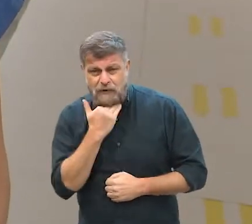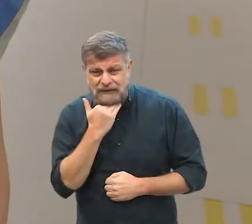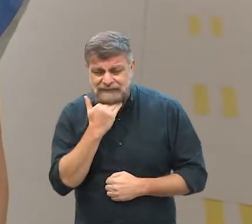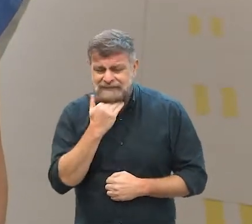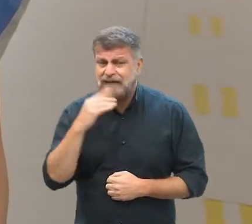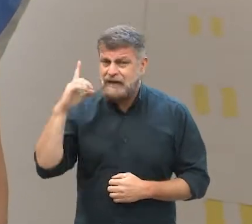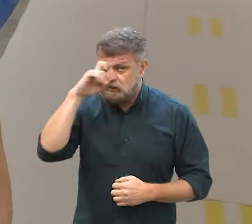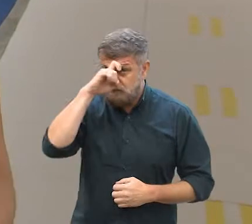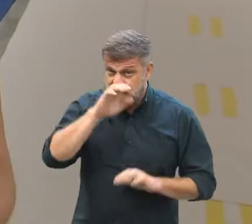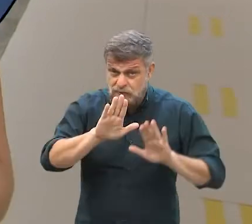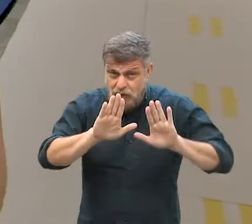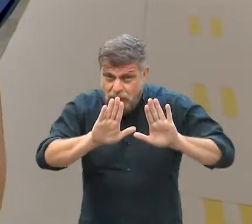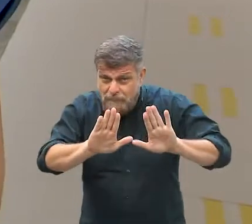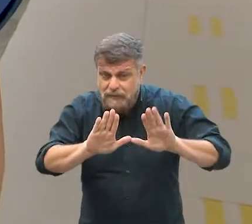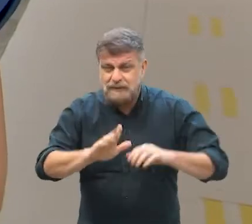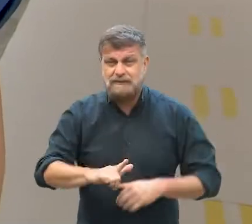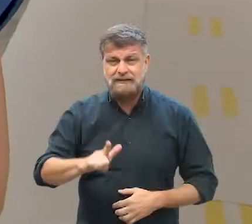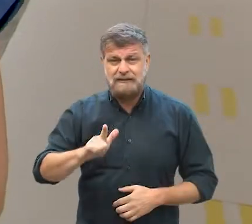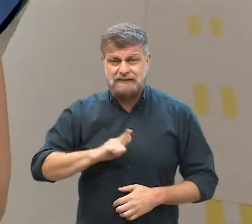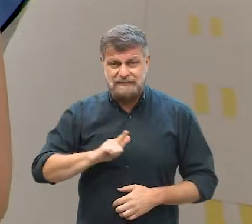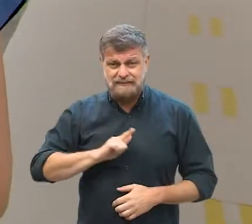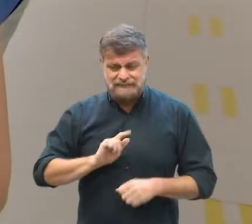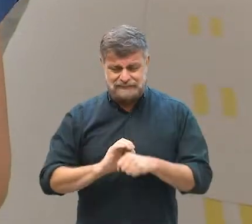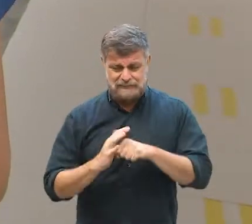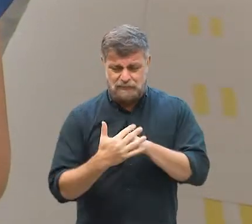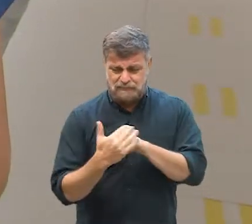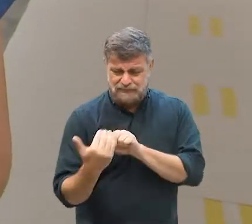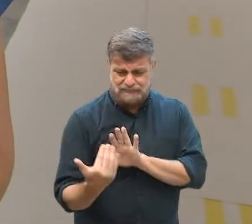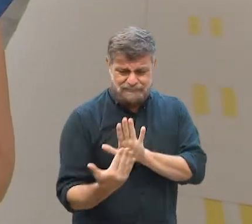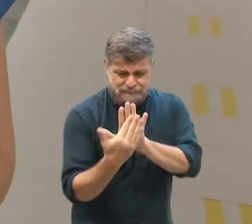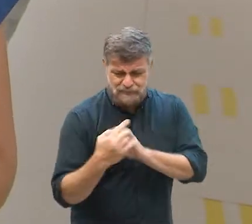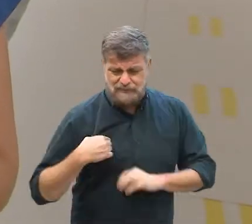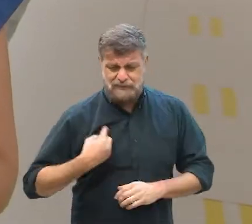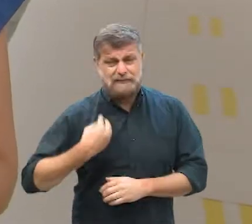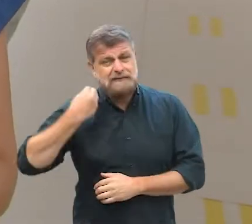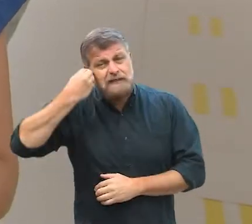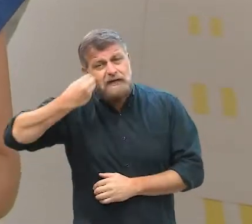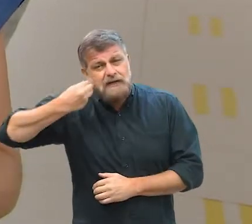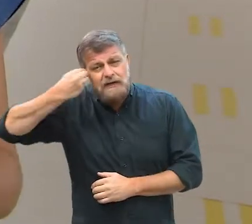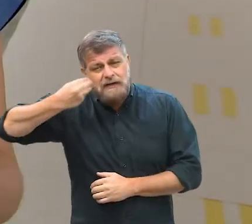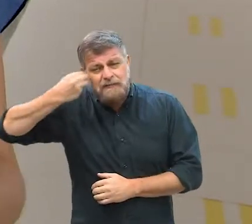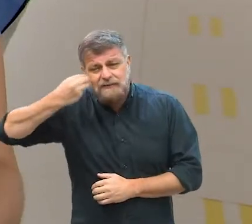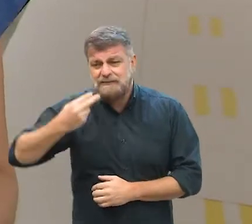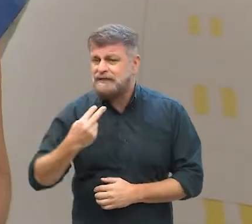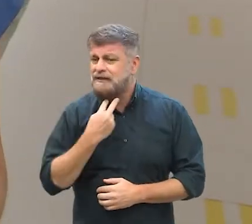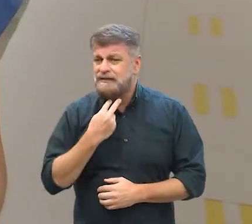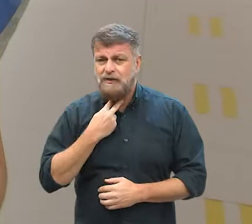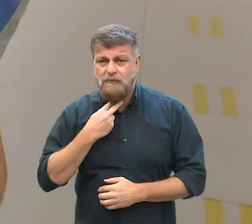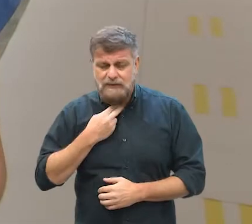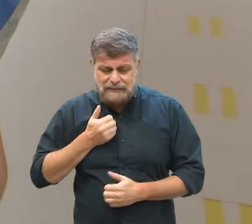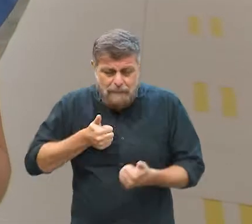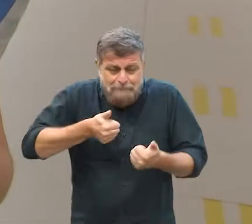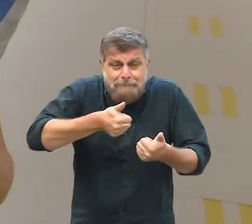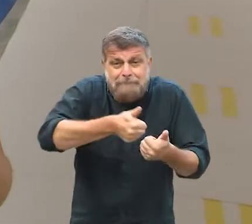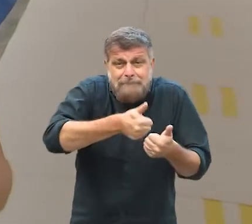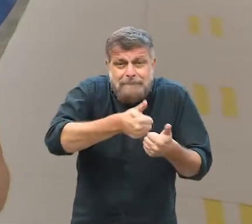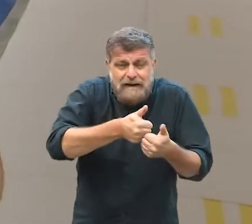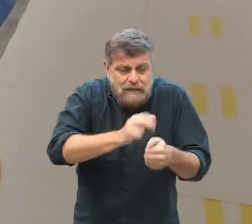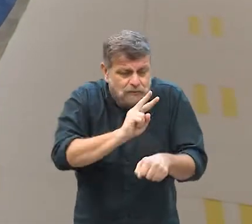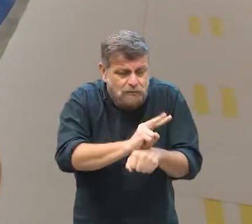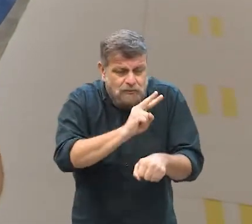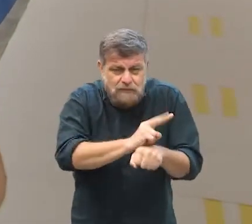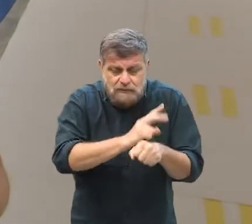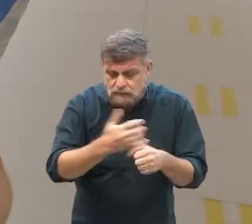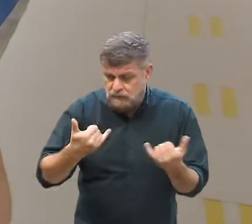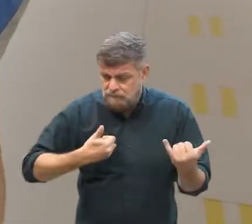difícil, mas diante de tudo que a gente está vivendo, de não poder estar próximo, de receber